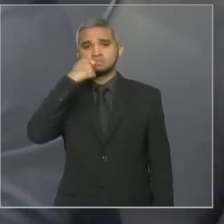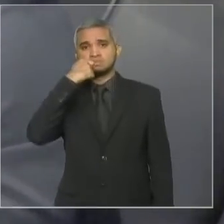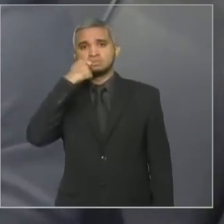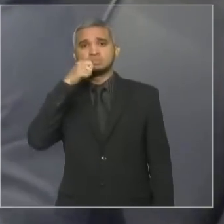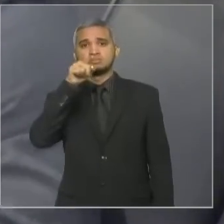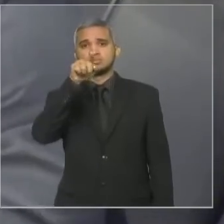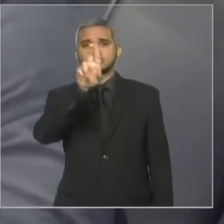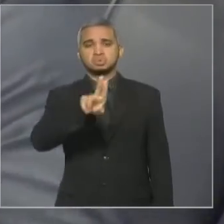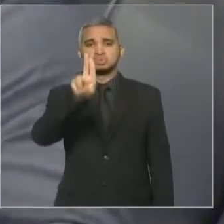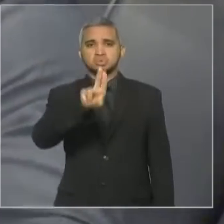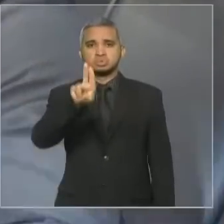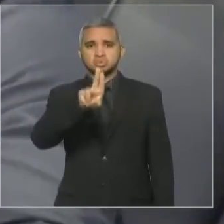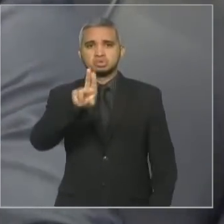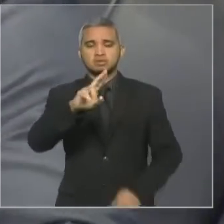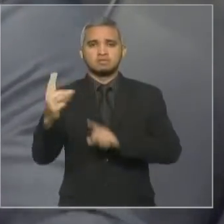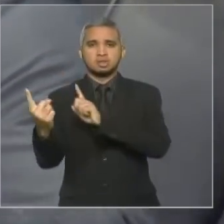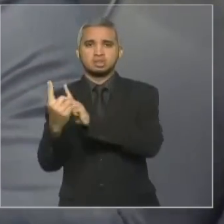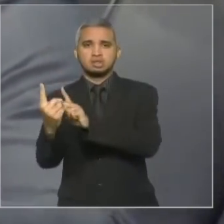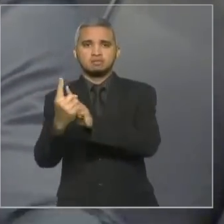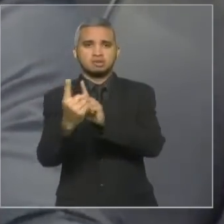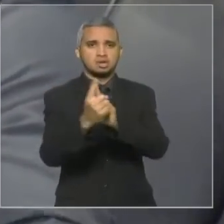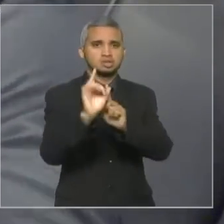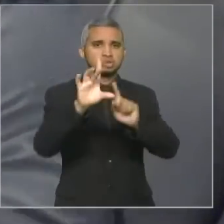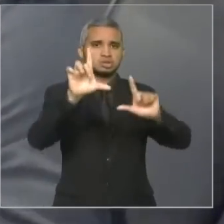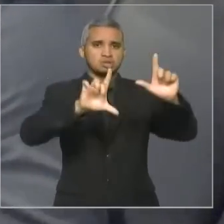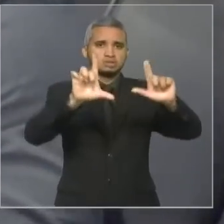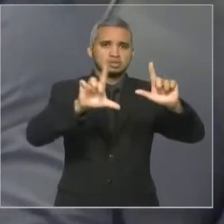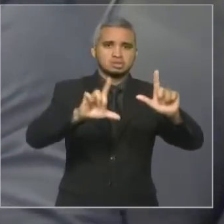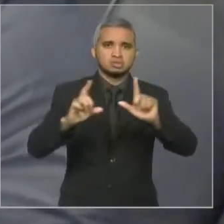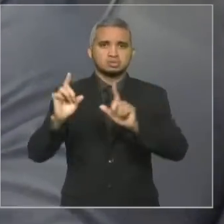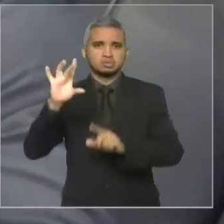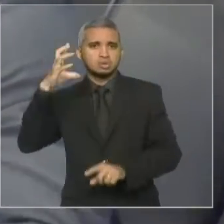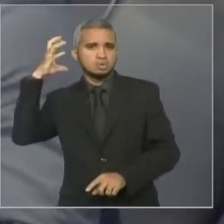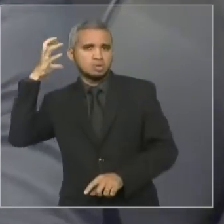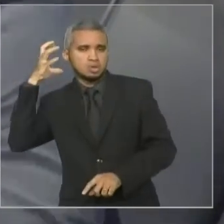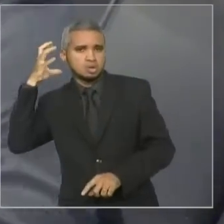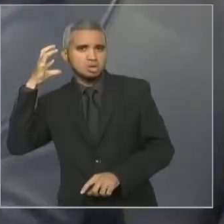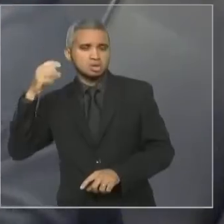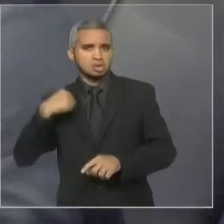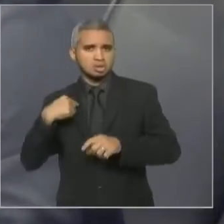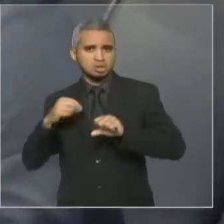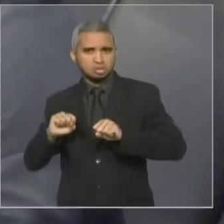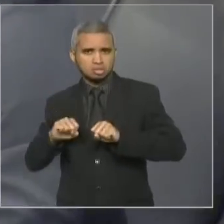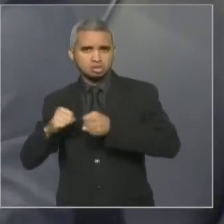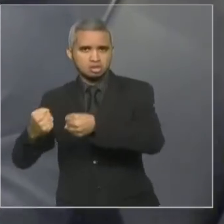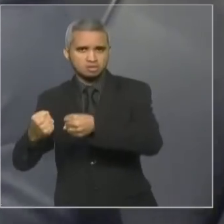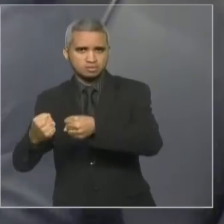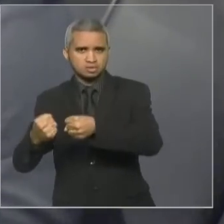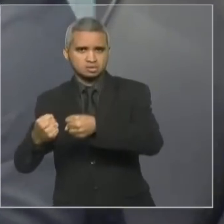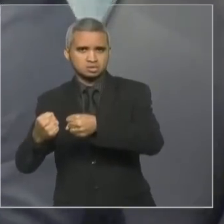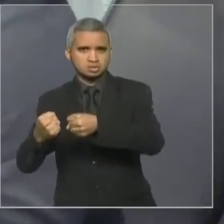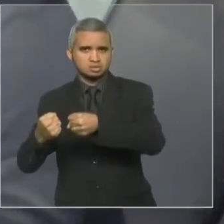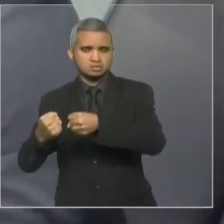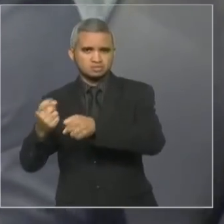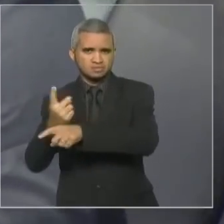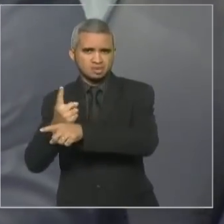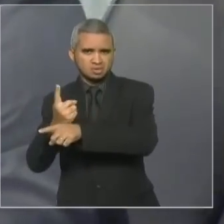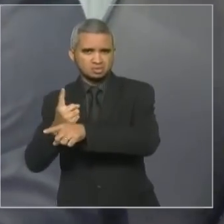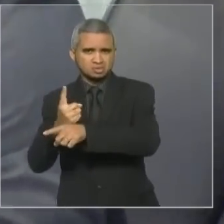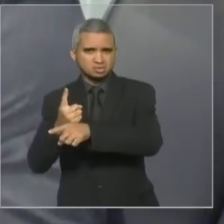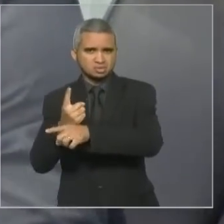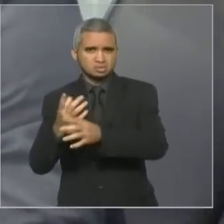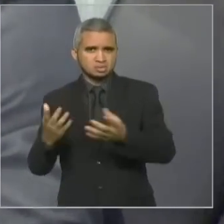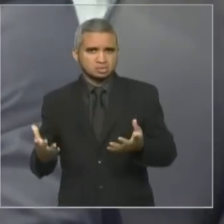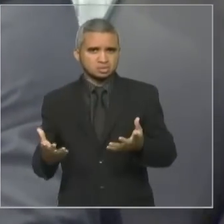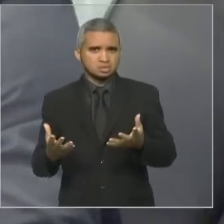de defesa somente na televisão, somente na rádio, uma defesa fake do consumidor, quando, na